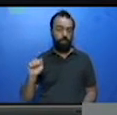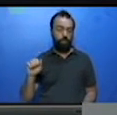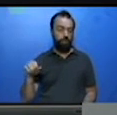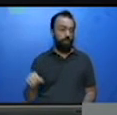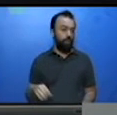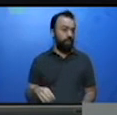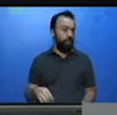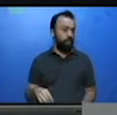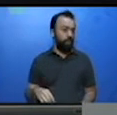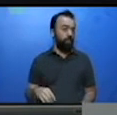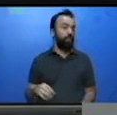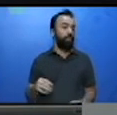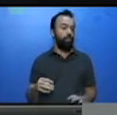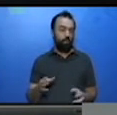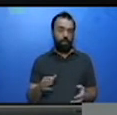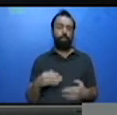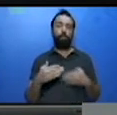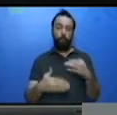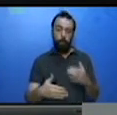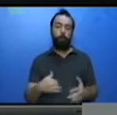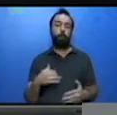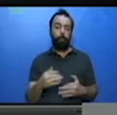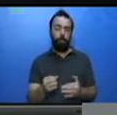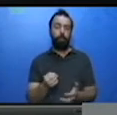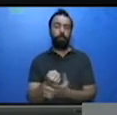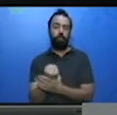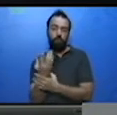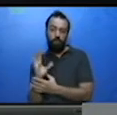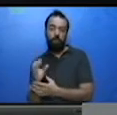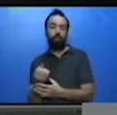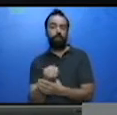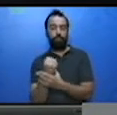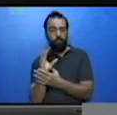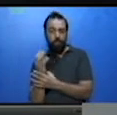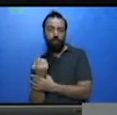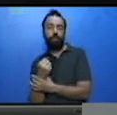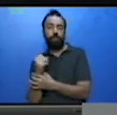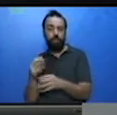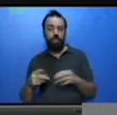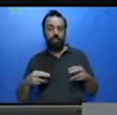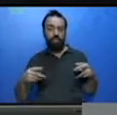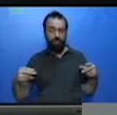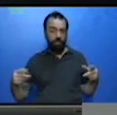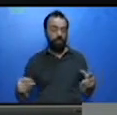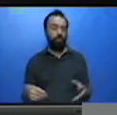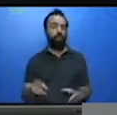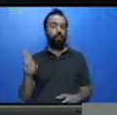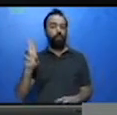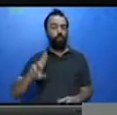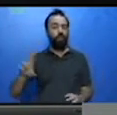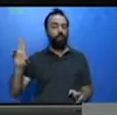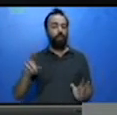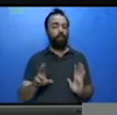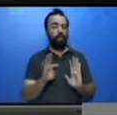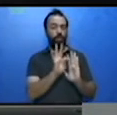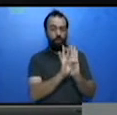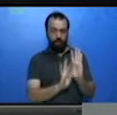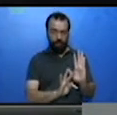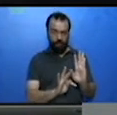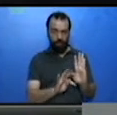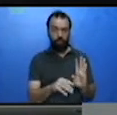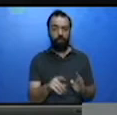do tomilho, utilizando as informações do anexo e